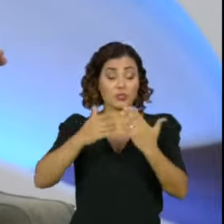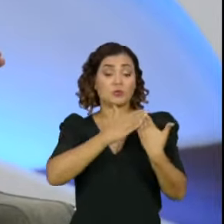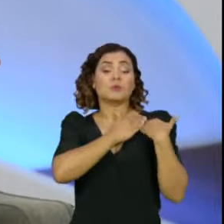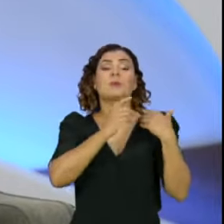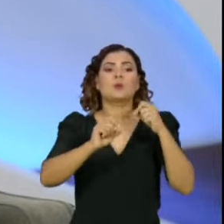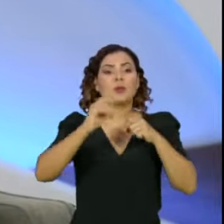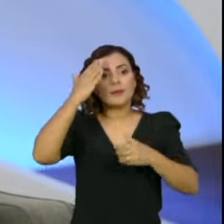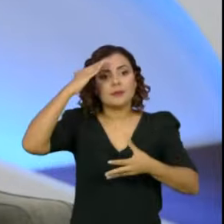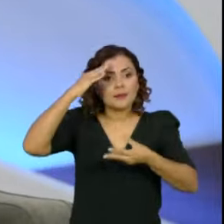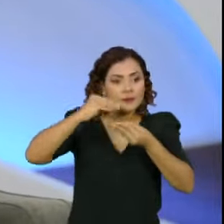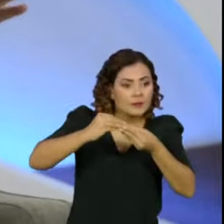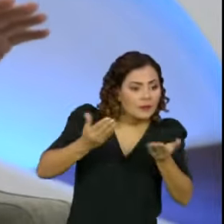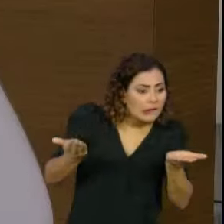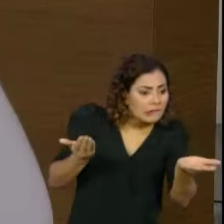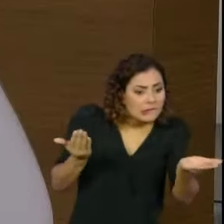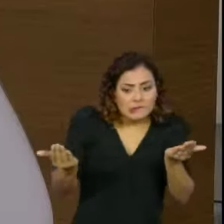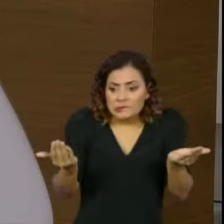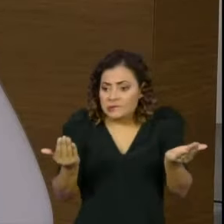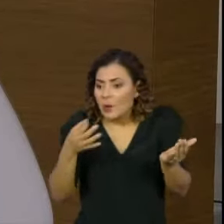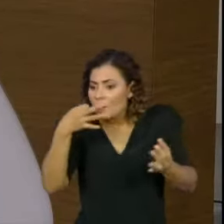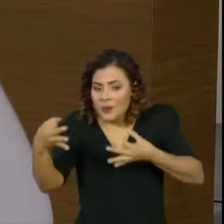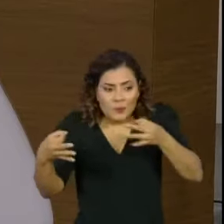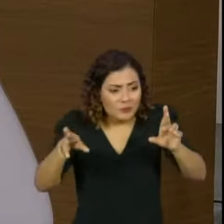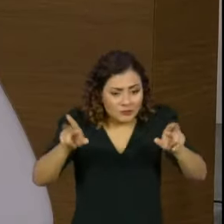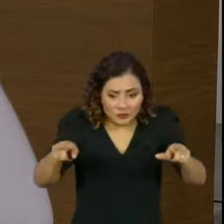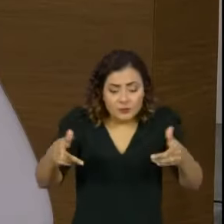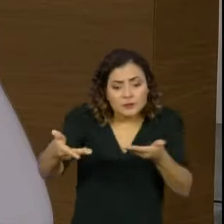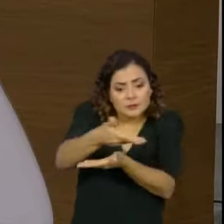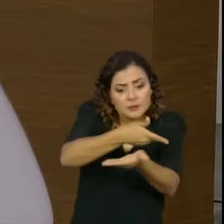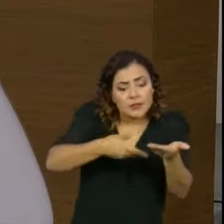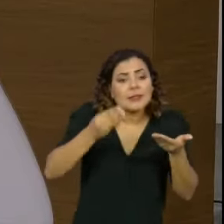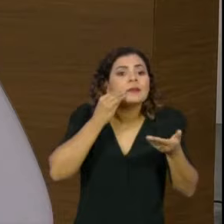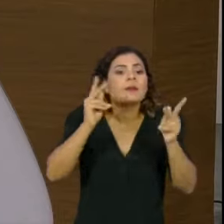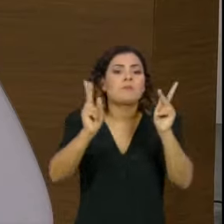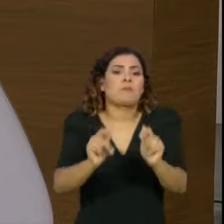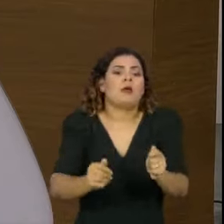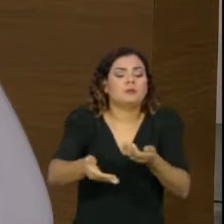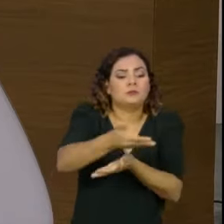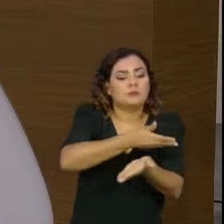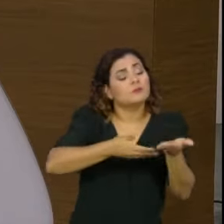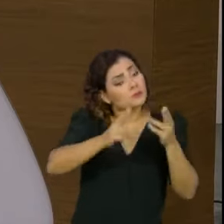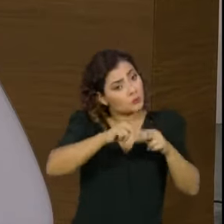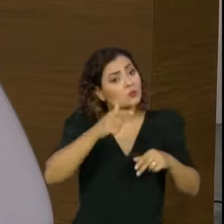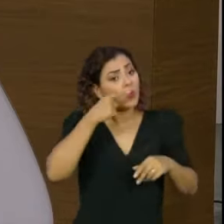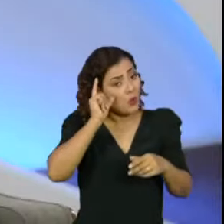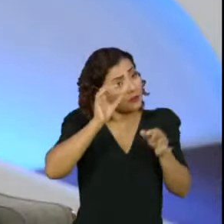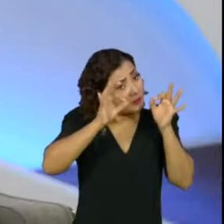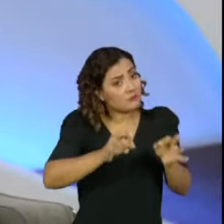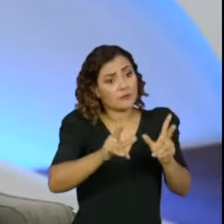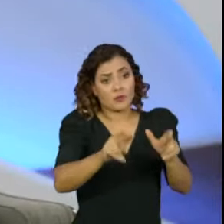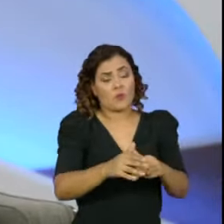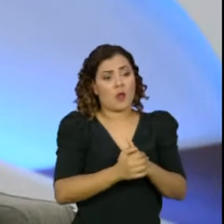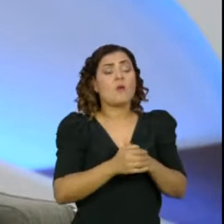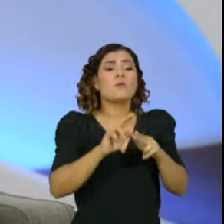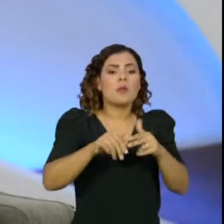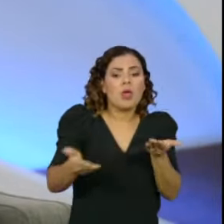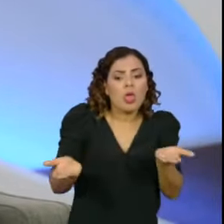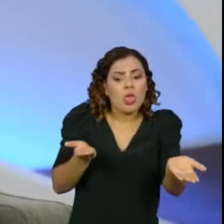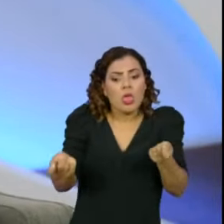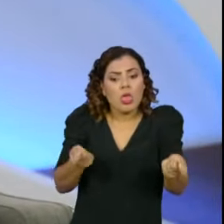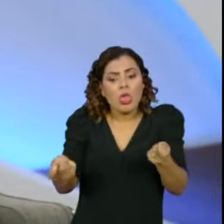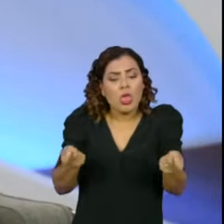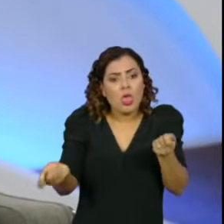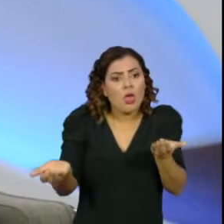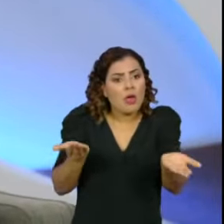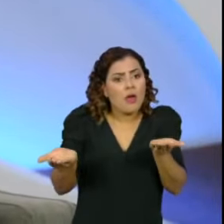compreender as posições divergentes e buscar um denominador comum e é isso que nós fizemos lá. Ouvindo o ministro da Saúde, Eduardo